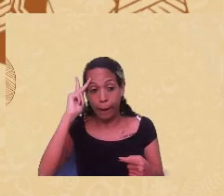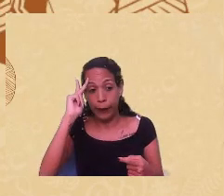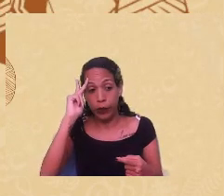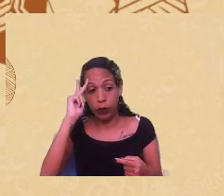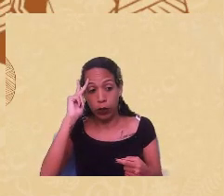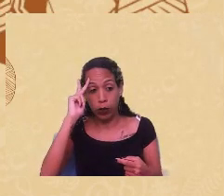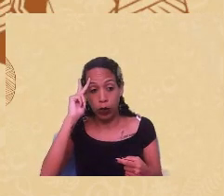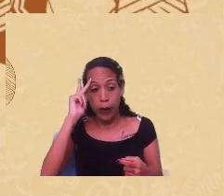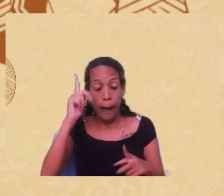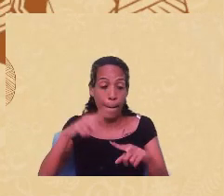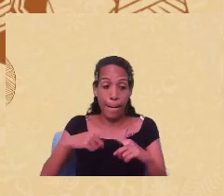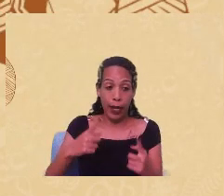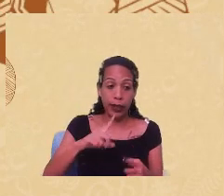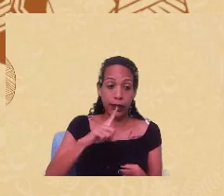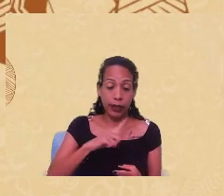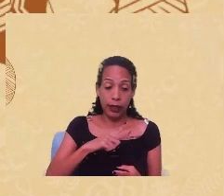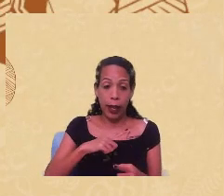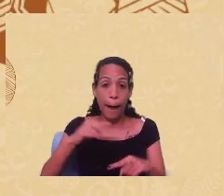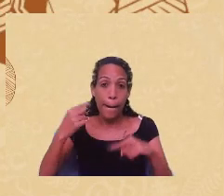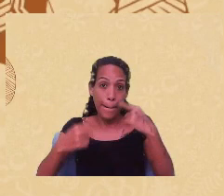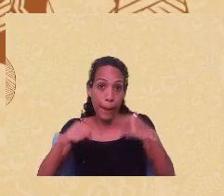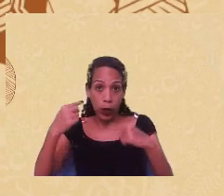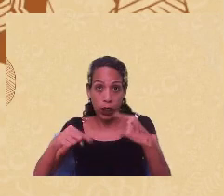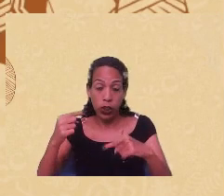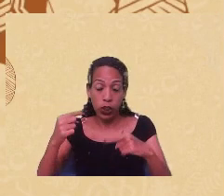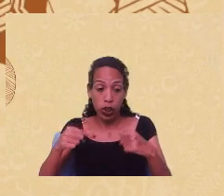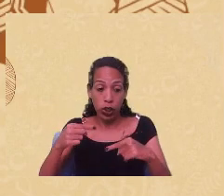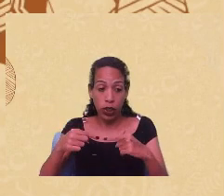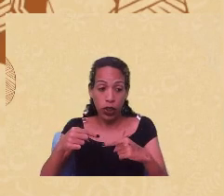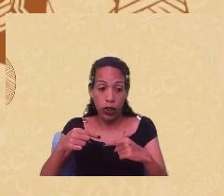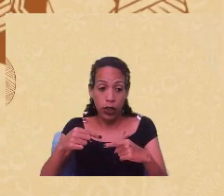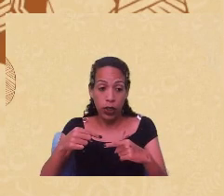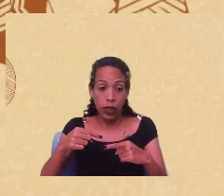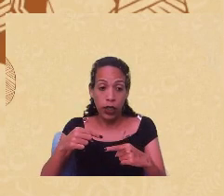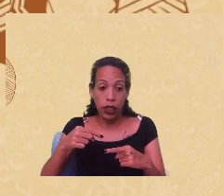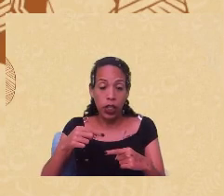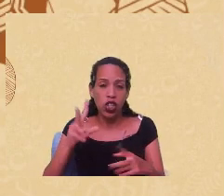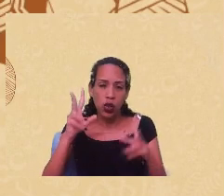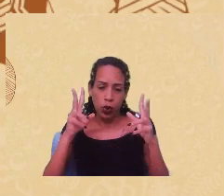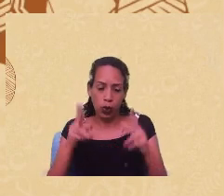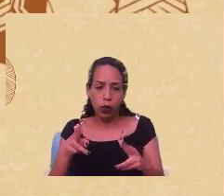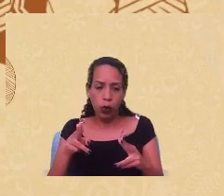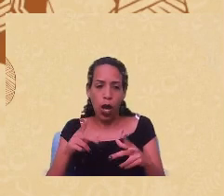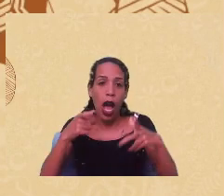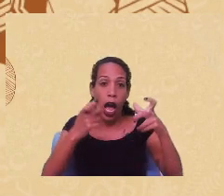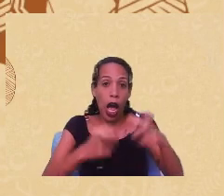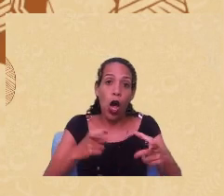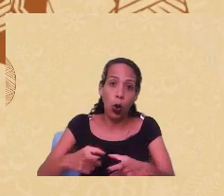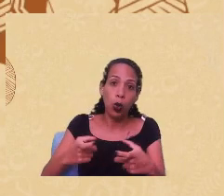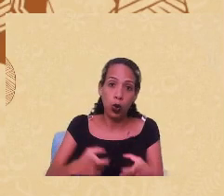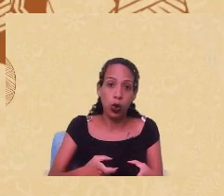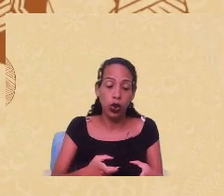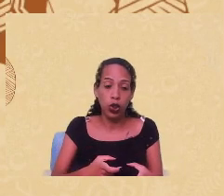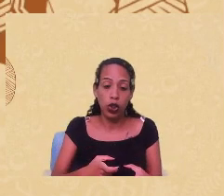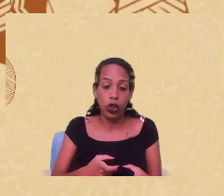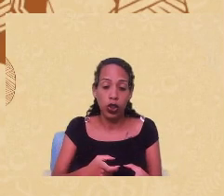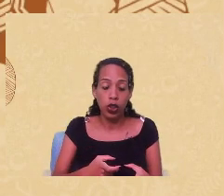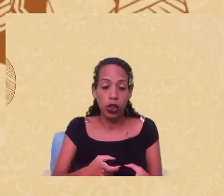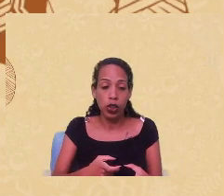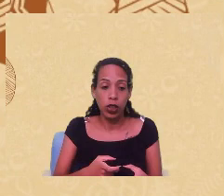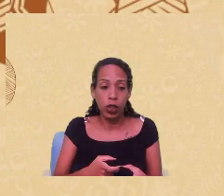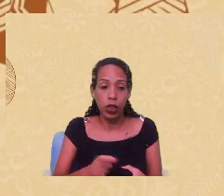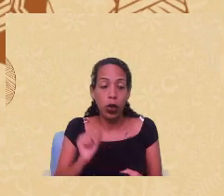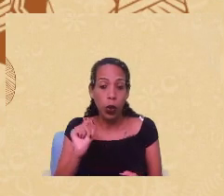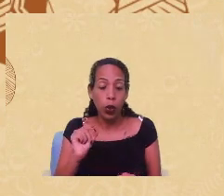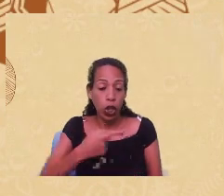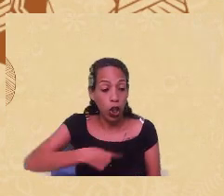mas que seja uma política do semelhante a onde o que a gente